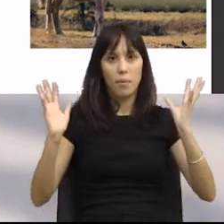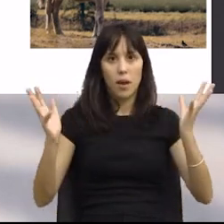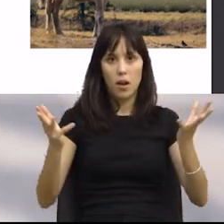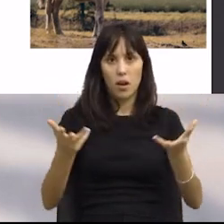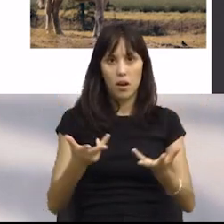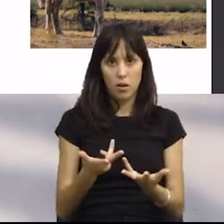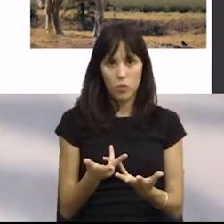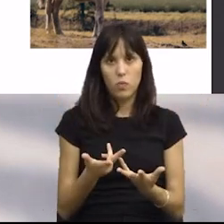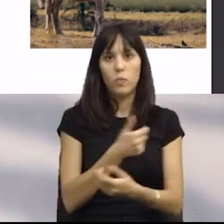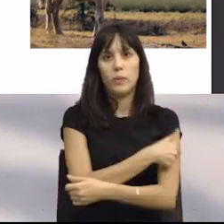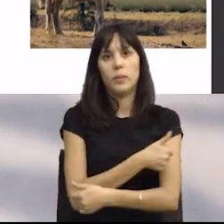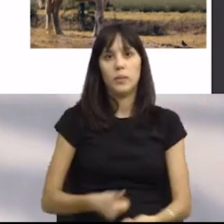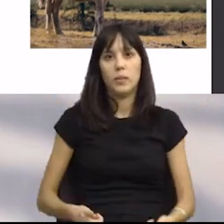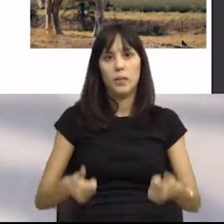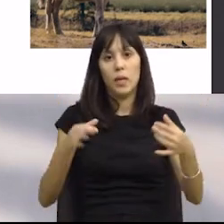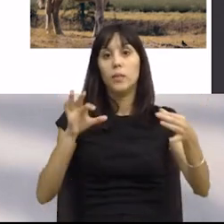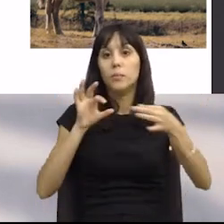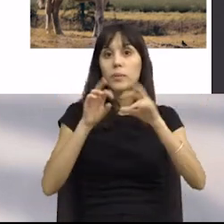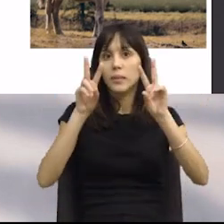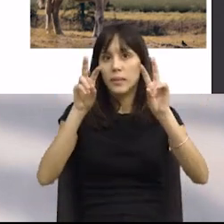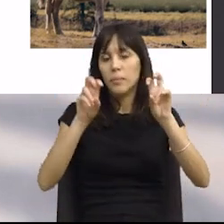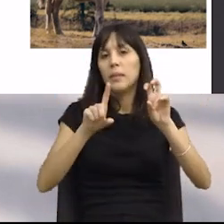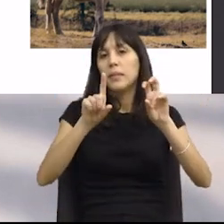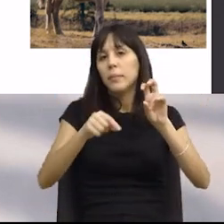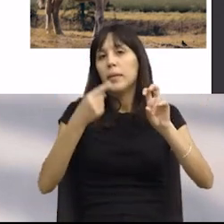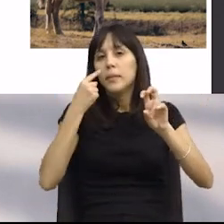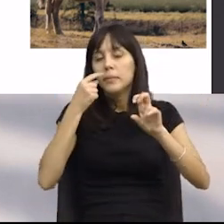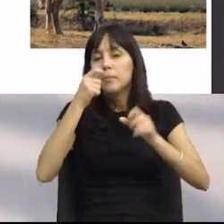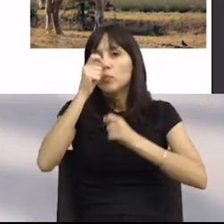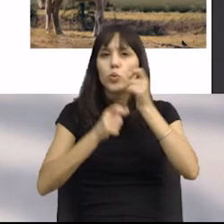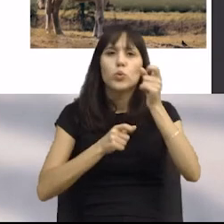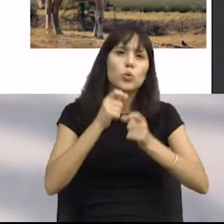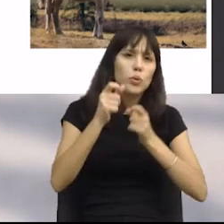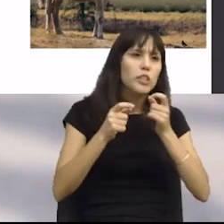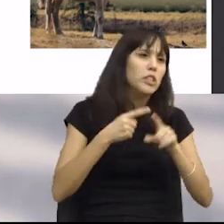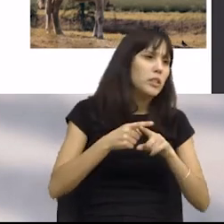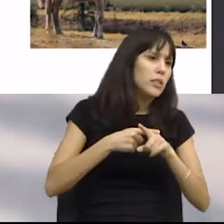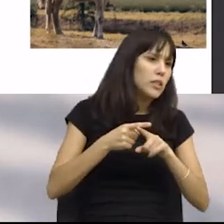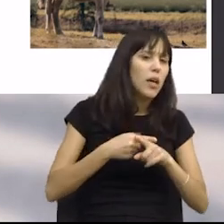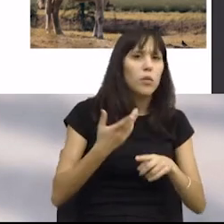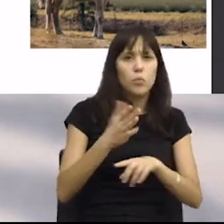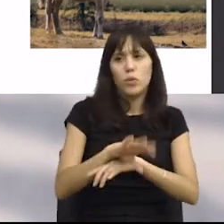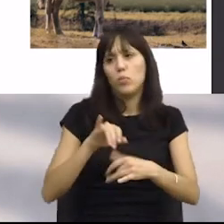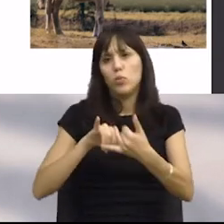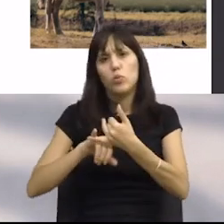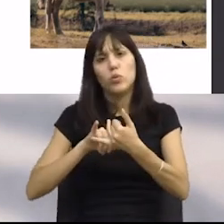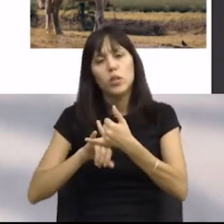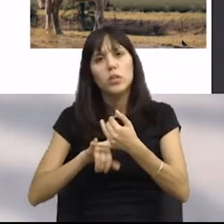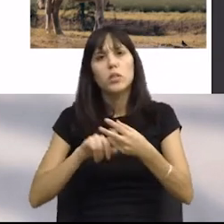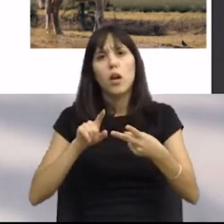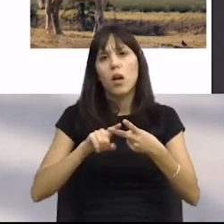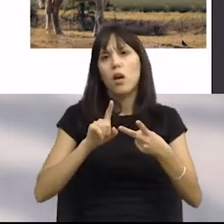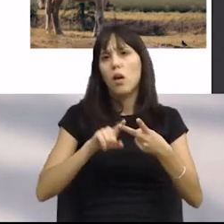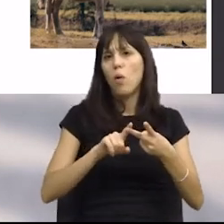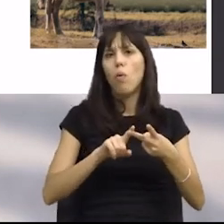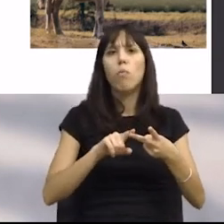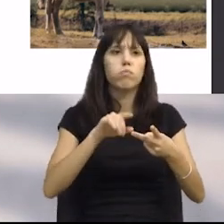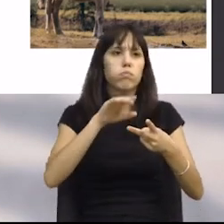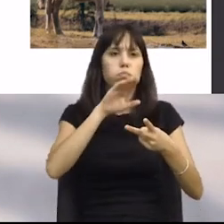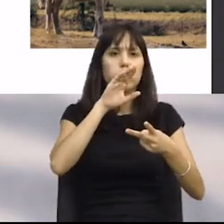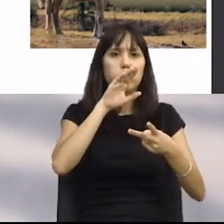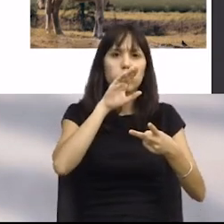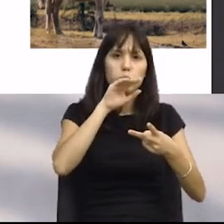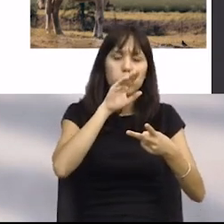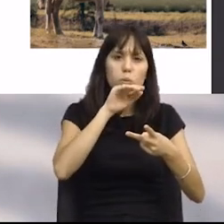este tema e que se consultam os interessados, as seções de defesa dos direitos dos animais, as forças de autoridade, as juntas de freguesia,